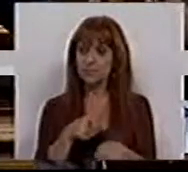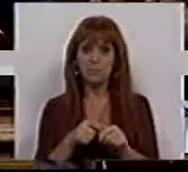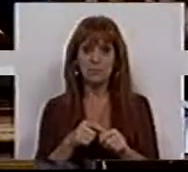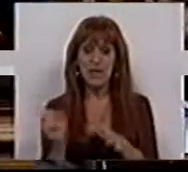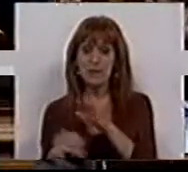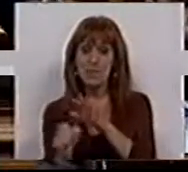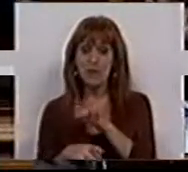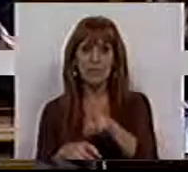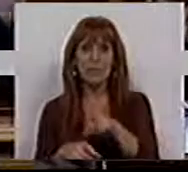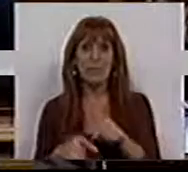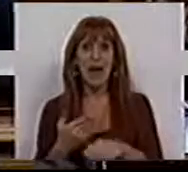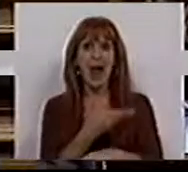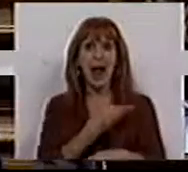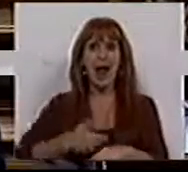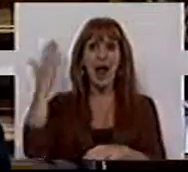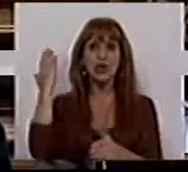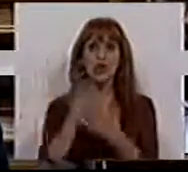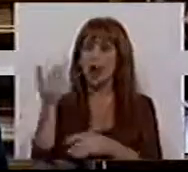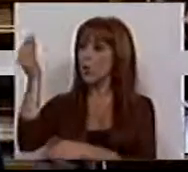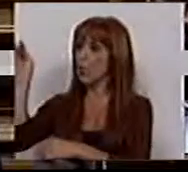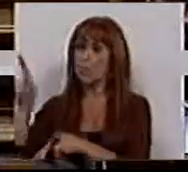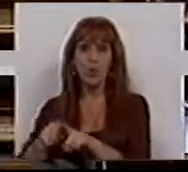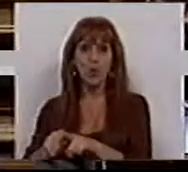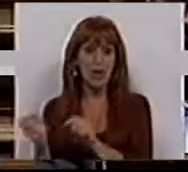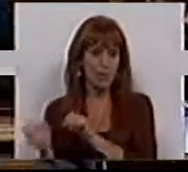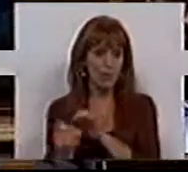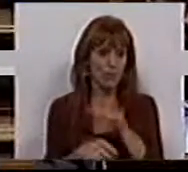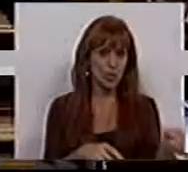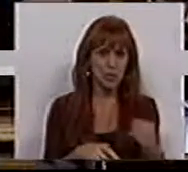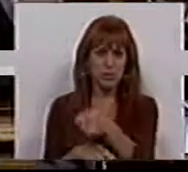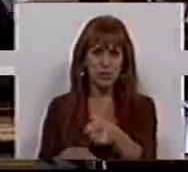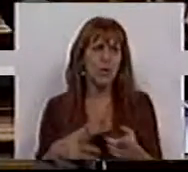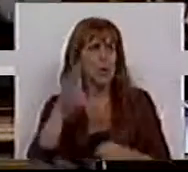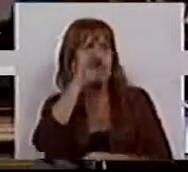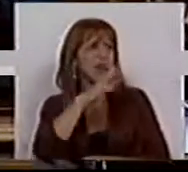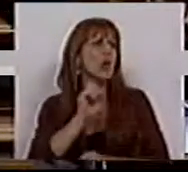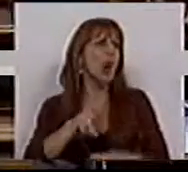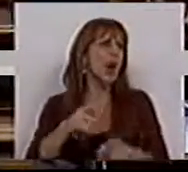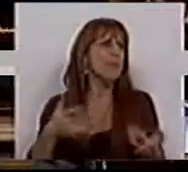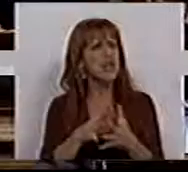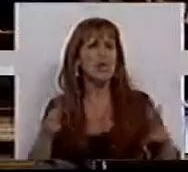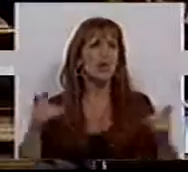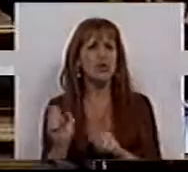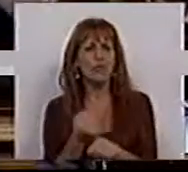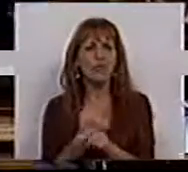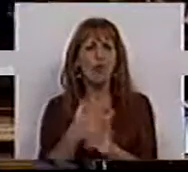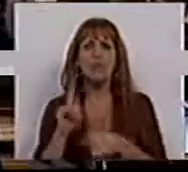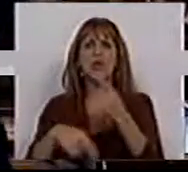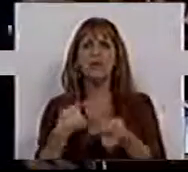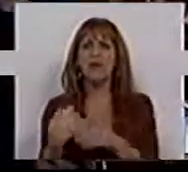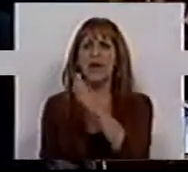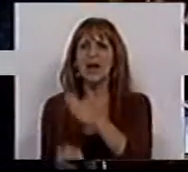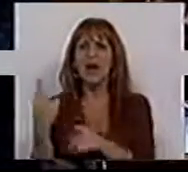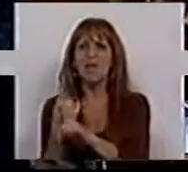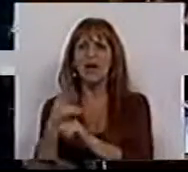depositária, que antigamente só estavam nos bancos, em estes fundos. Depois o Governo diz, está bem, nós alargamos as funções, mas vamos